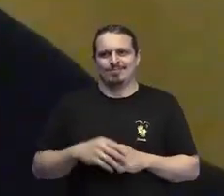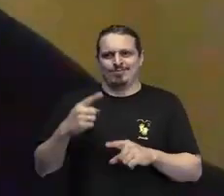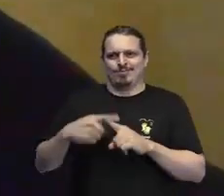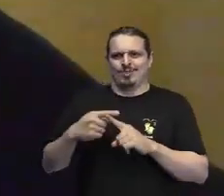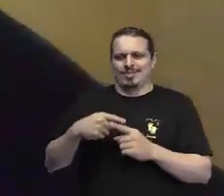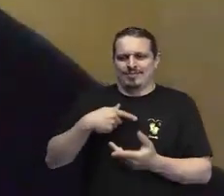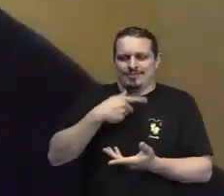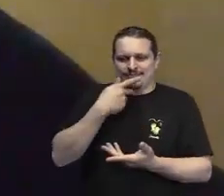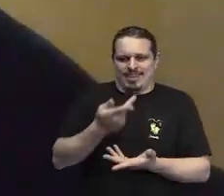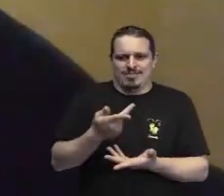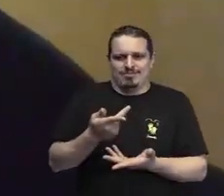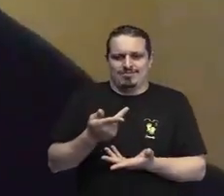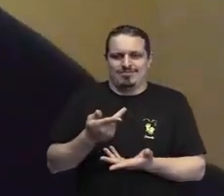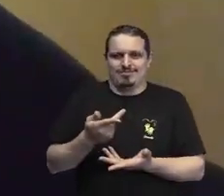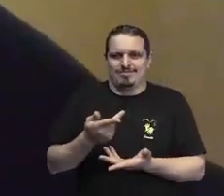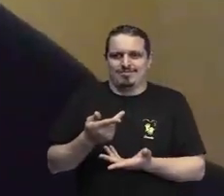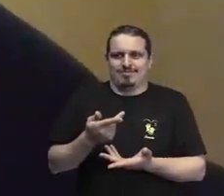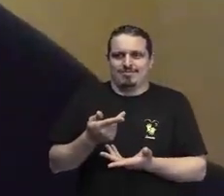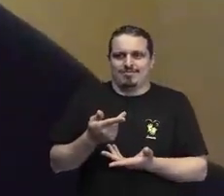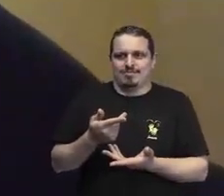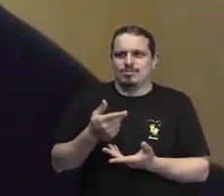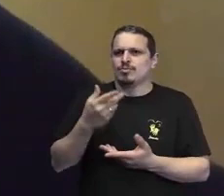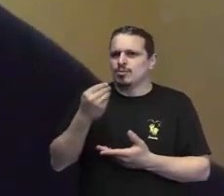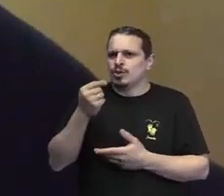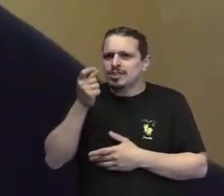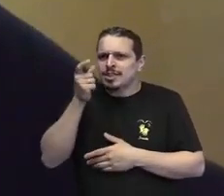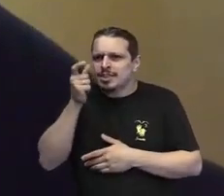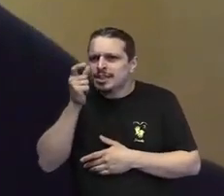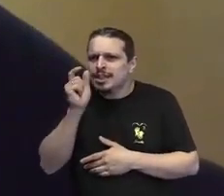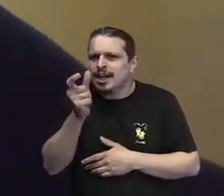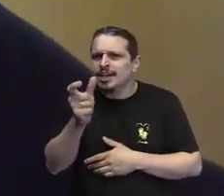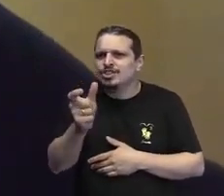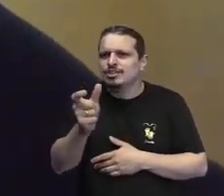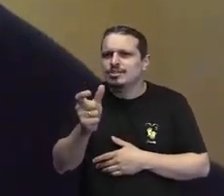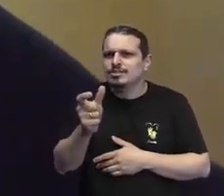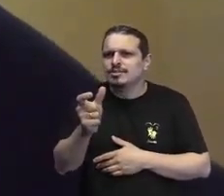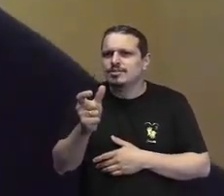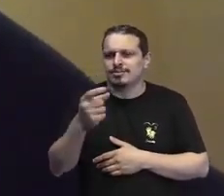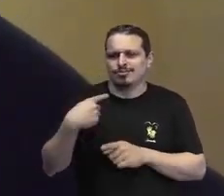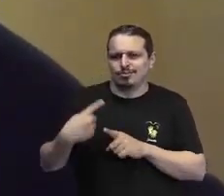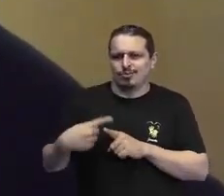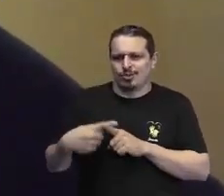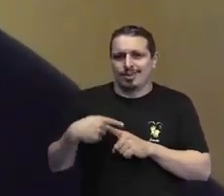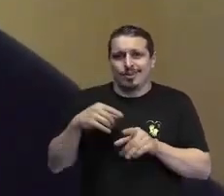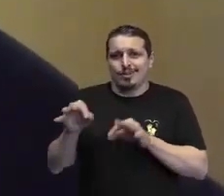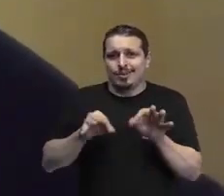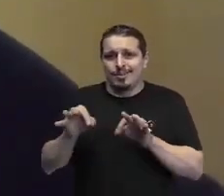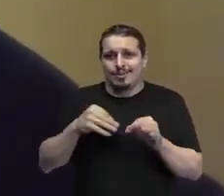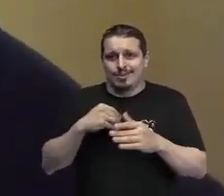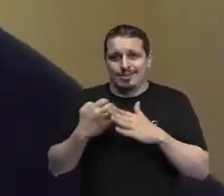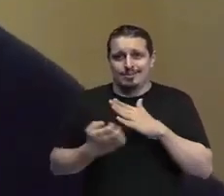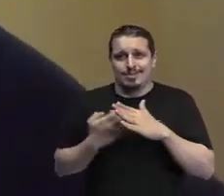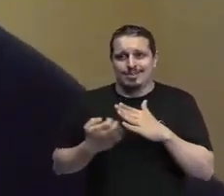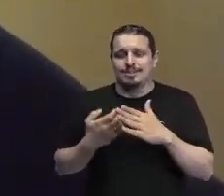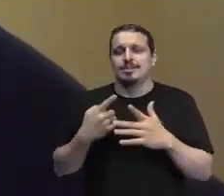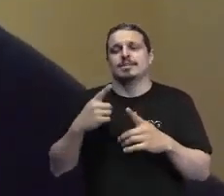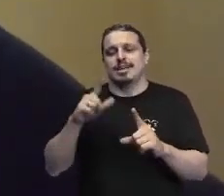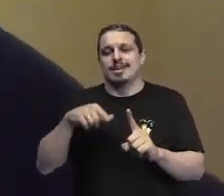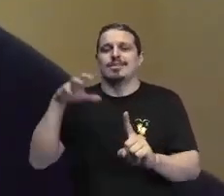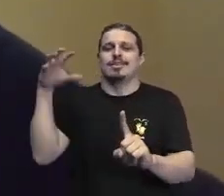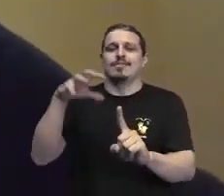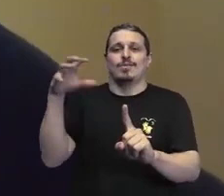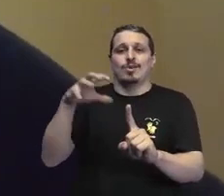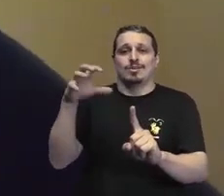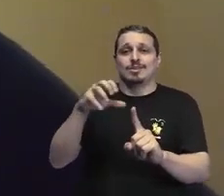é uma questão interessante a gente precisa discutir isso também no ambiente organizacional isso afeta de certa maneira a sociedade